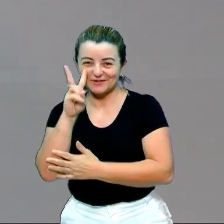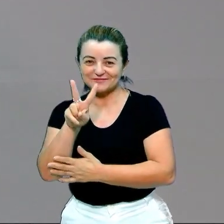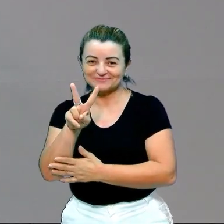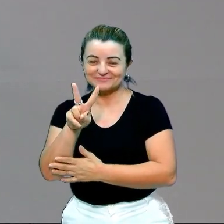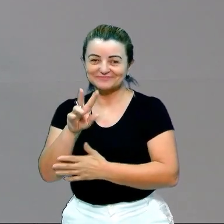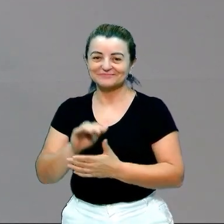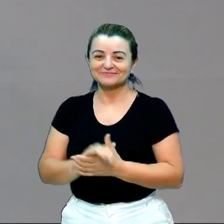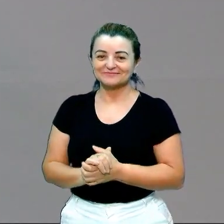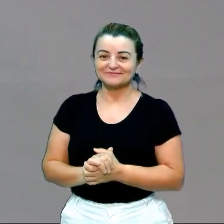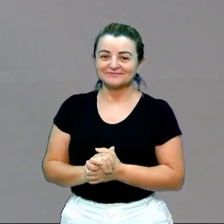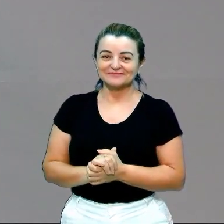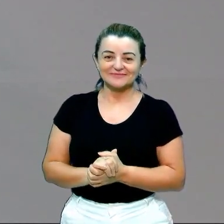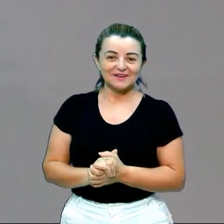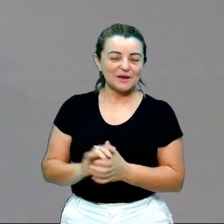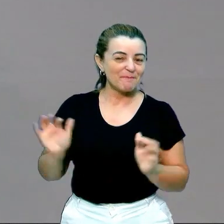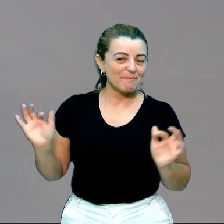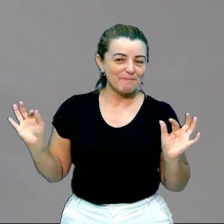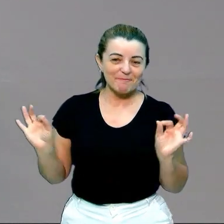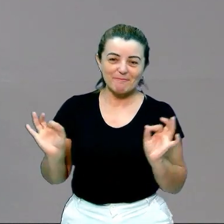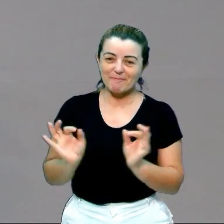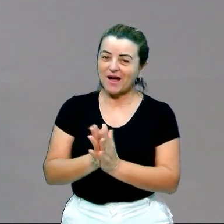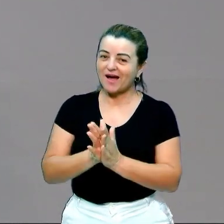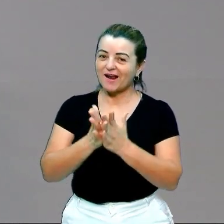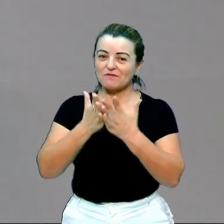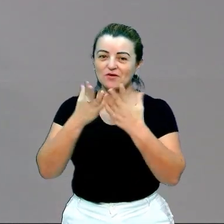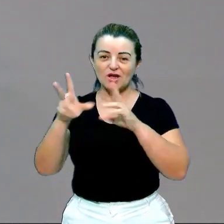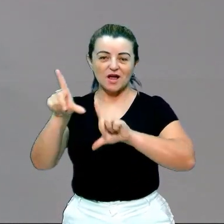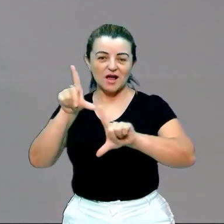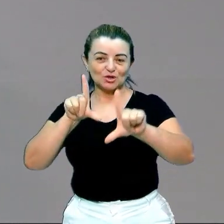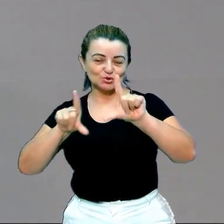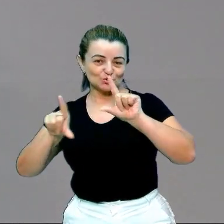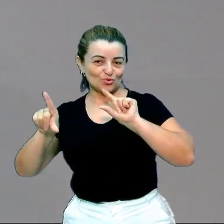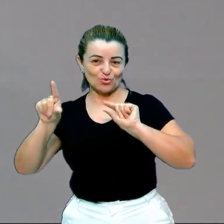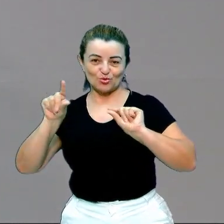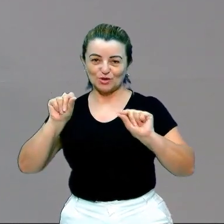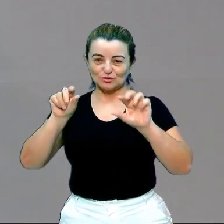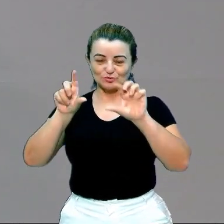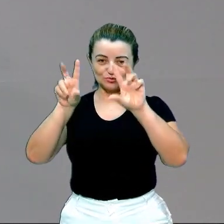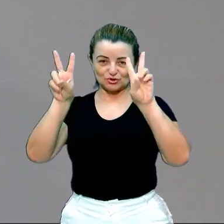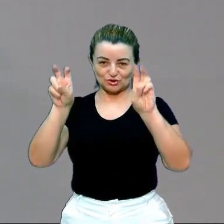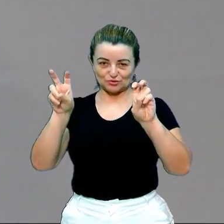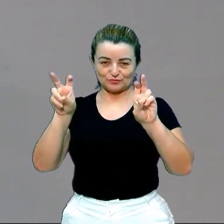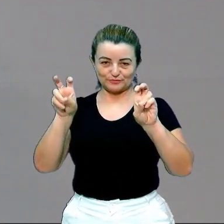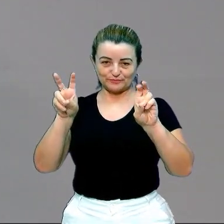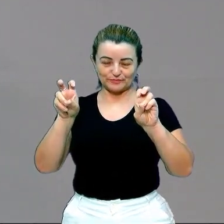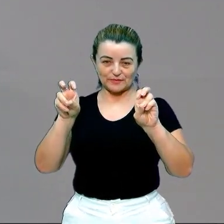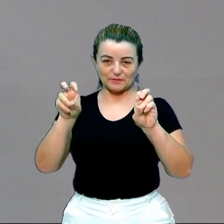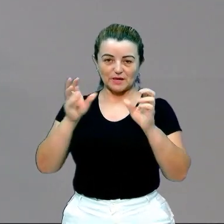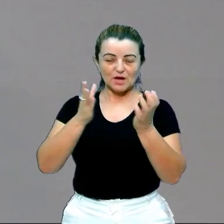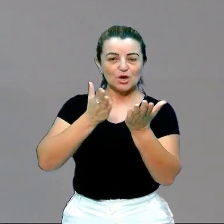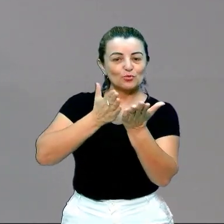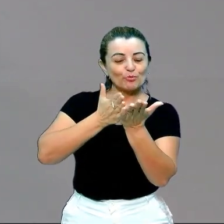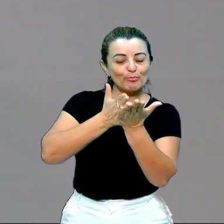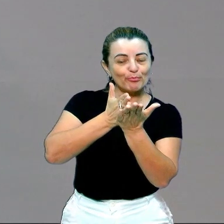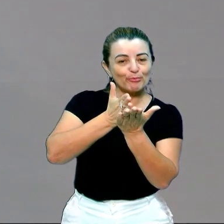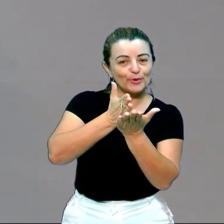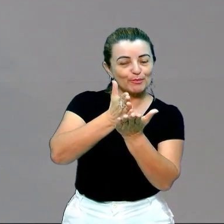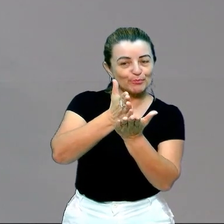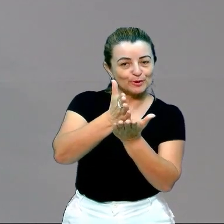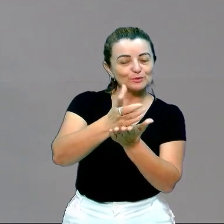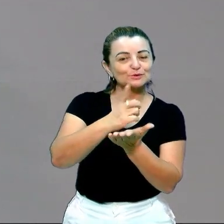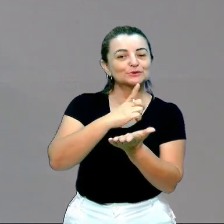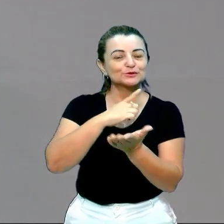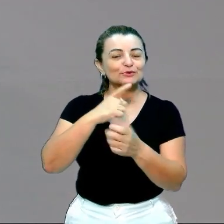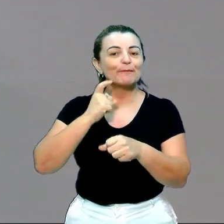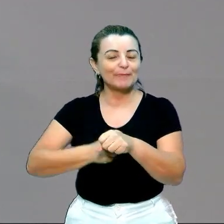Ela foi muito brilhante na escolha desse título, ela não perdeu ponto por isso, porque no meio do caminho tinha uma pedra. É